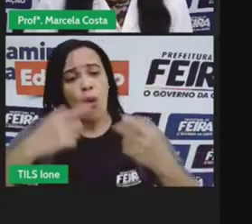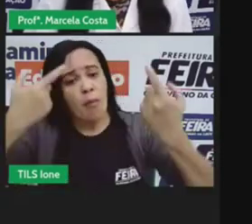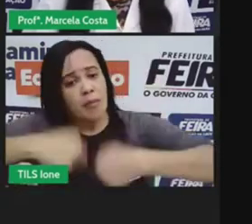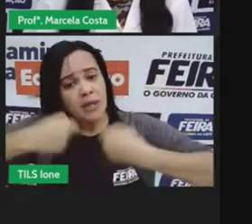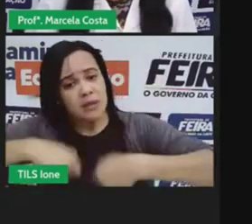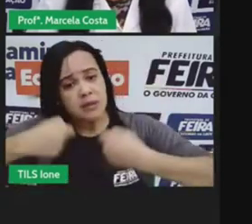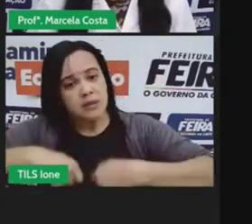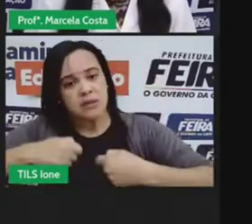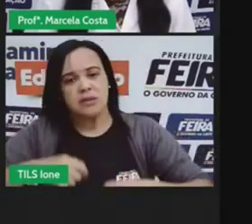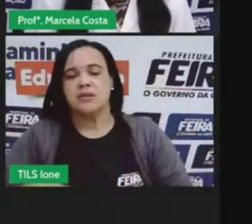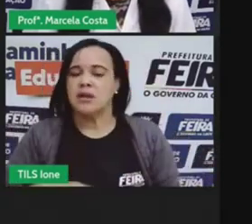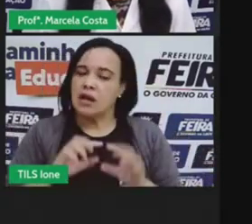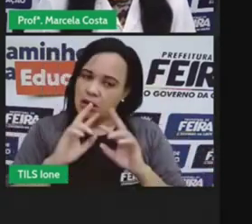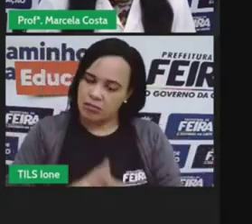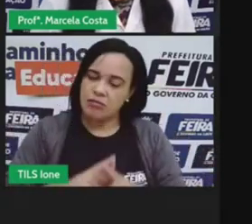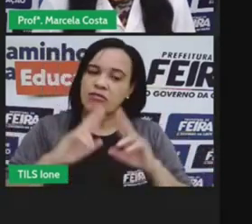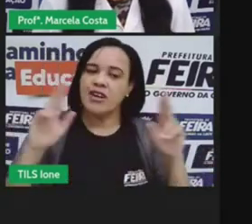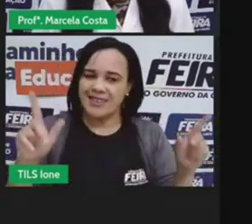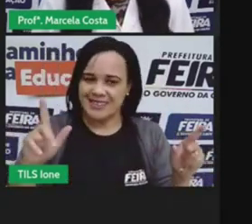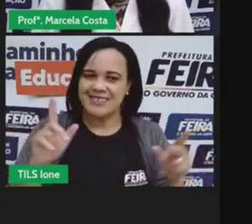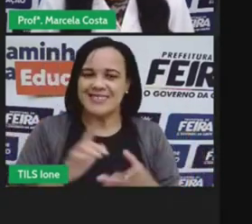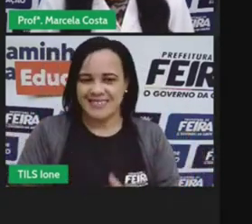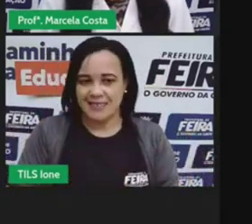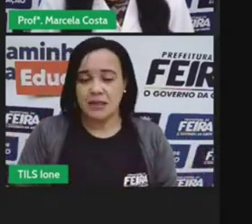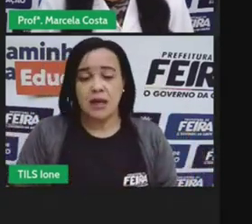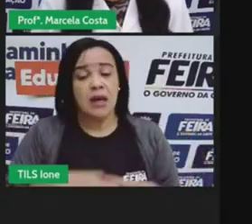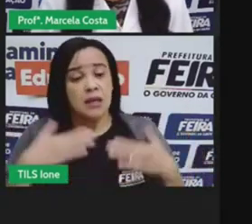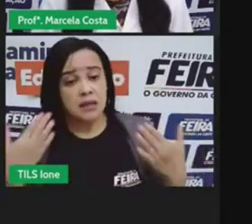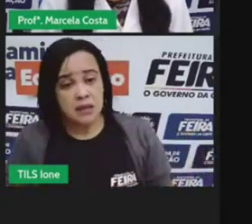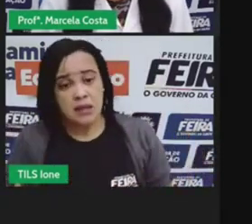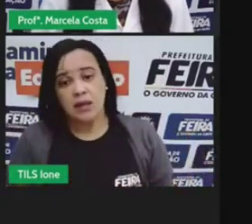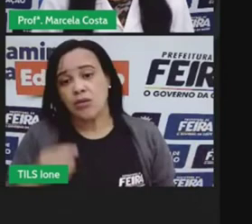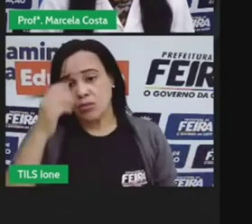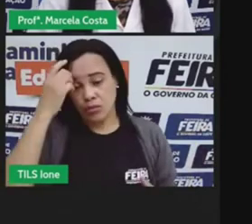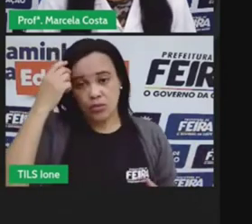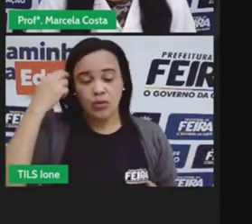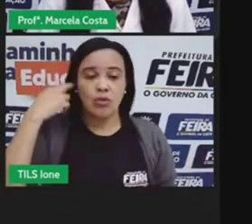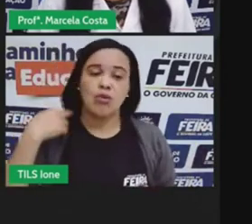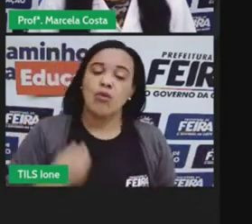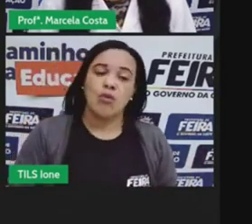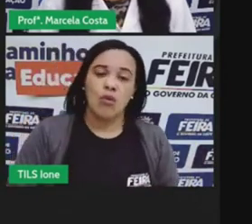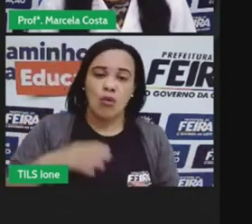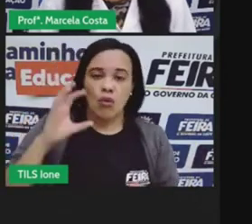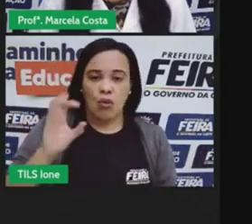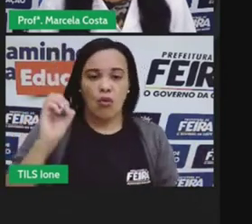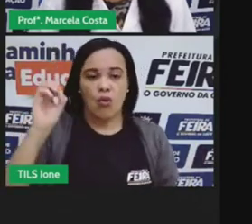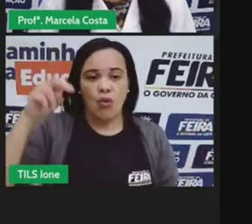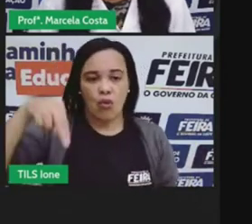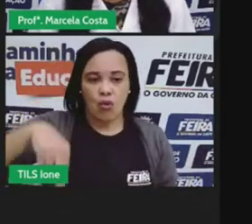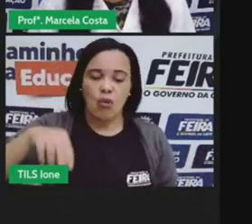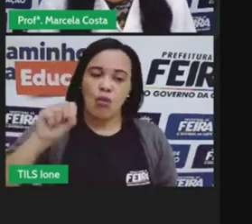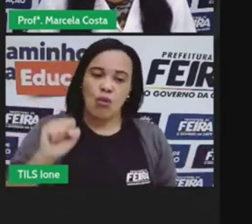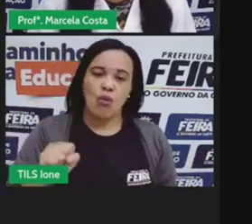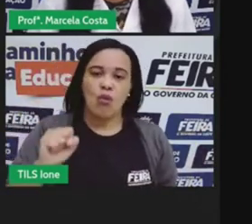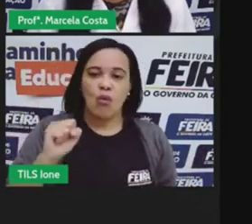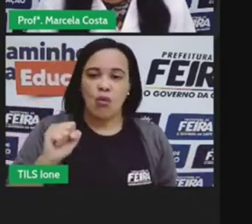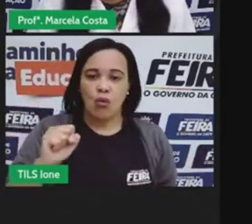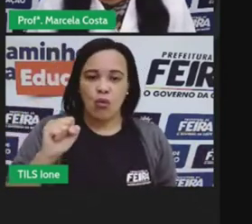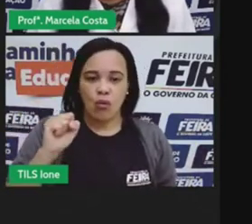como eu disse para vocês o consumo é diferente de consumismo consumismo é aquela vontade de comprar